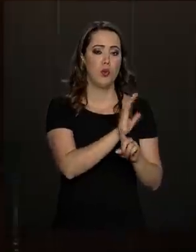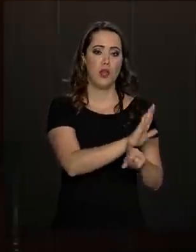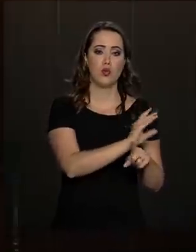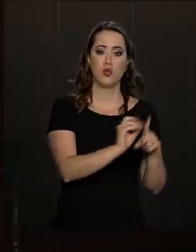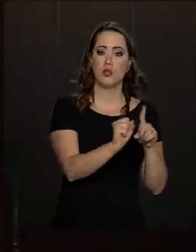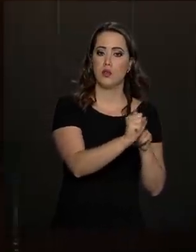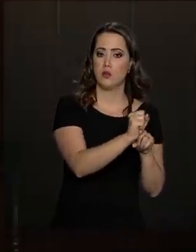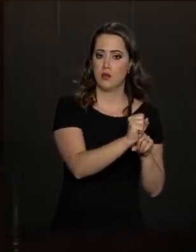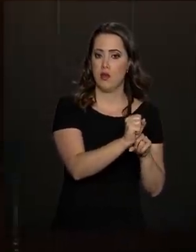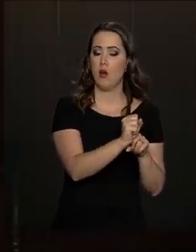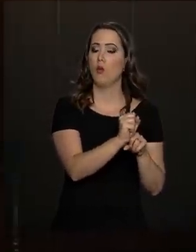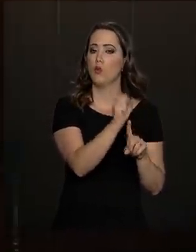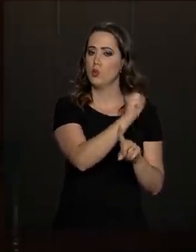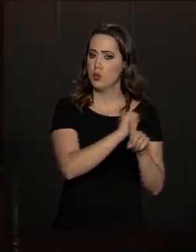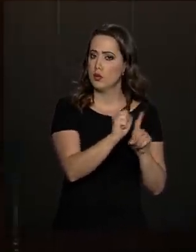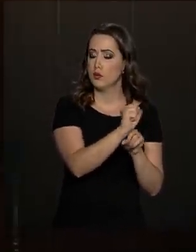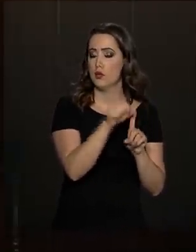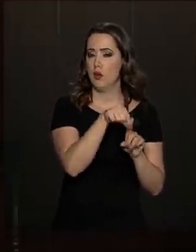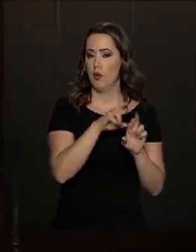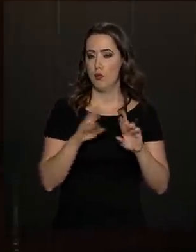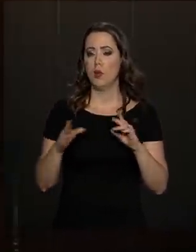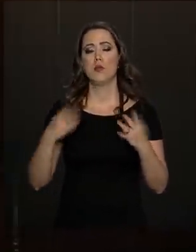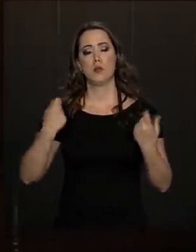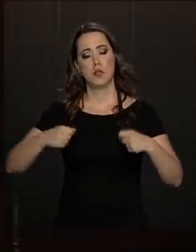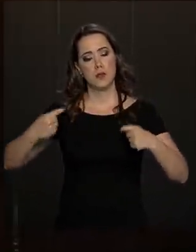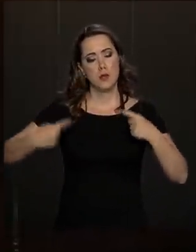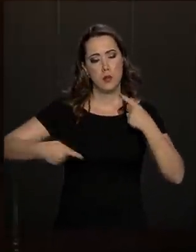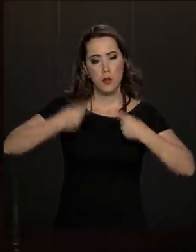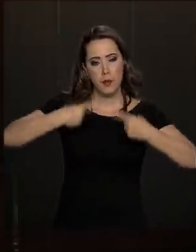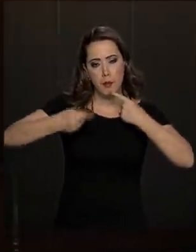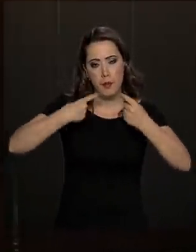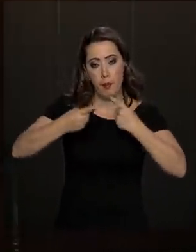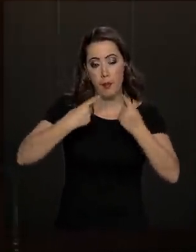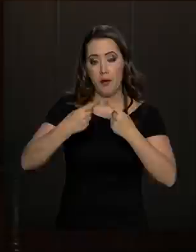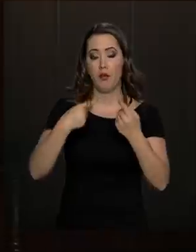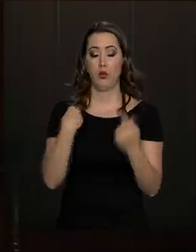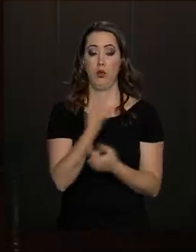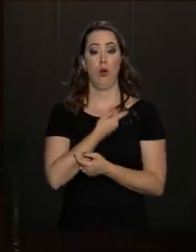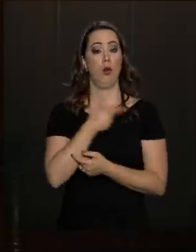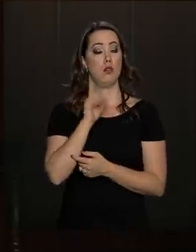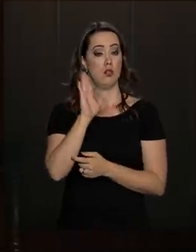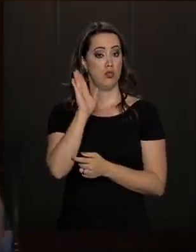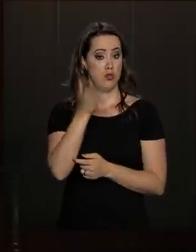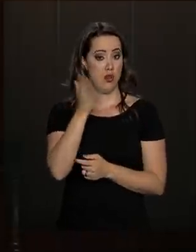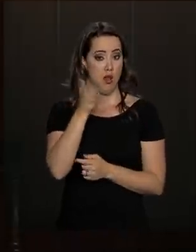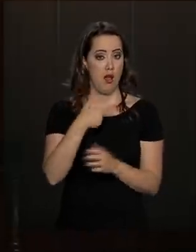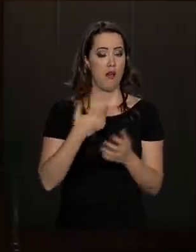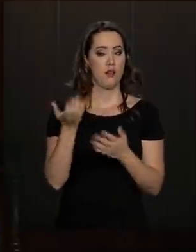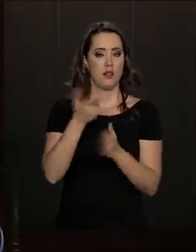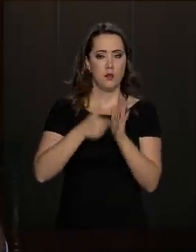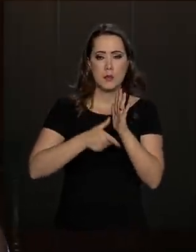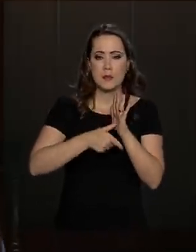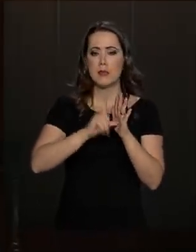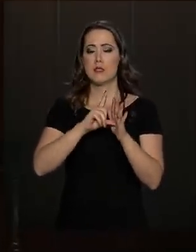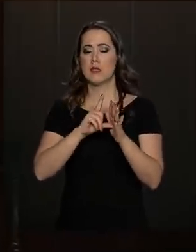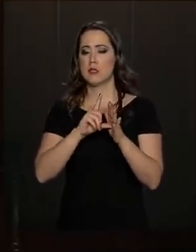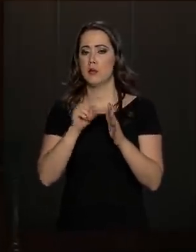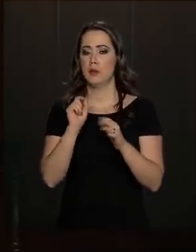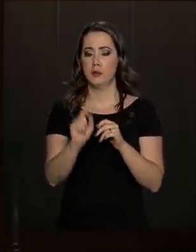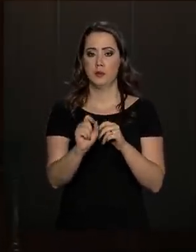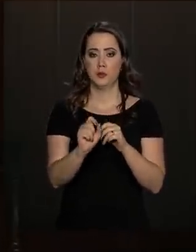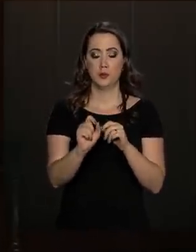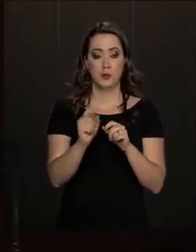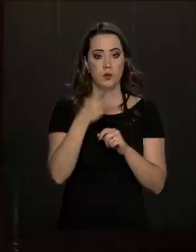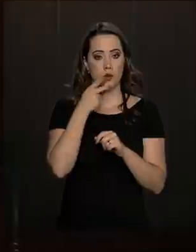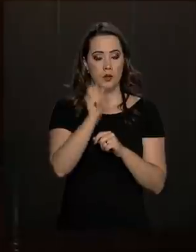naturalmente, vai ser debatido. Nós tentamos até antecipar um pouco o que nós chamamos